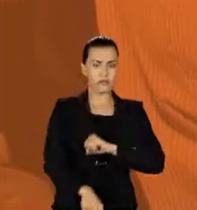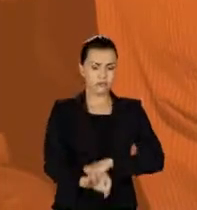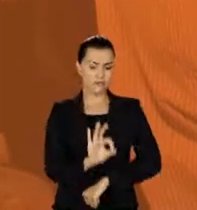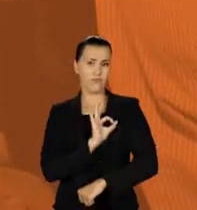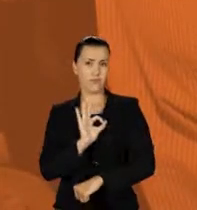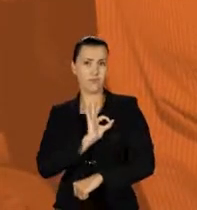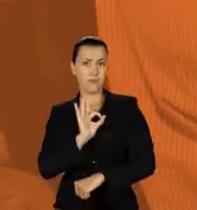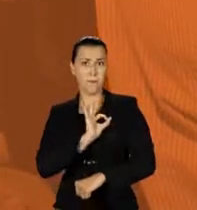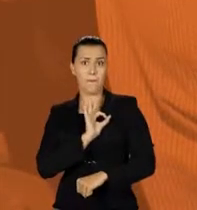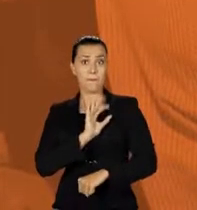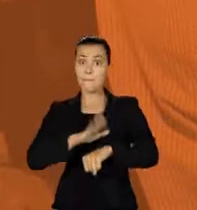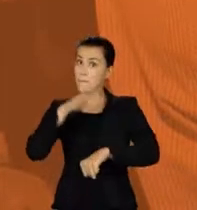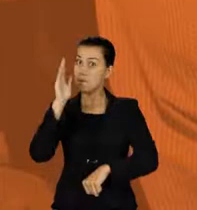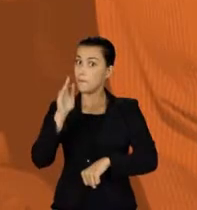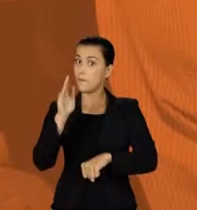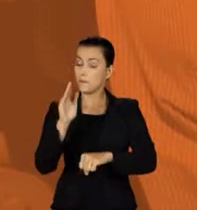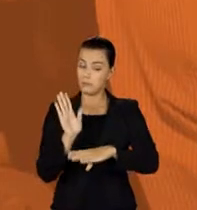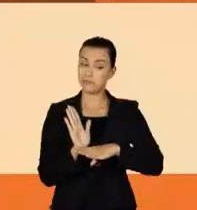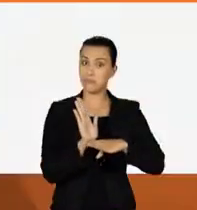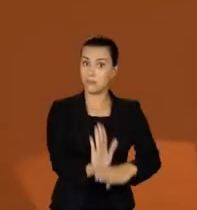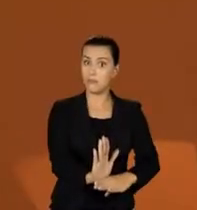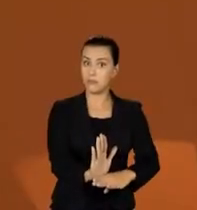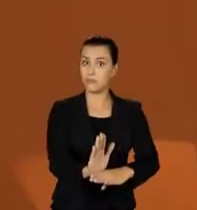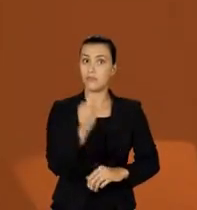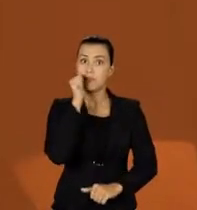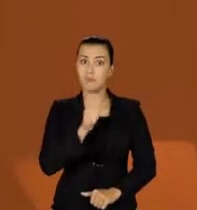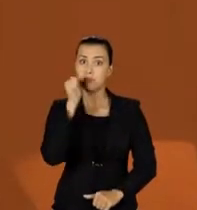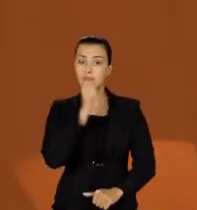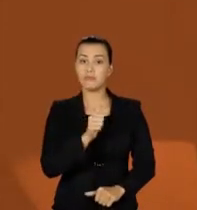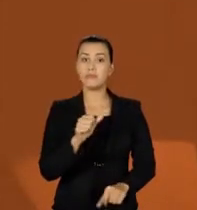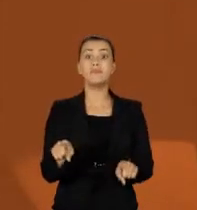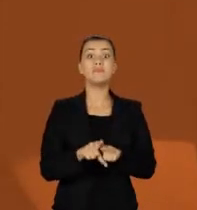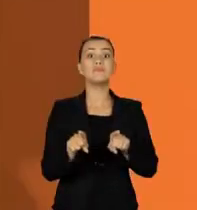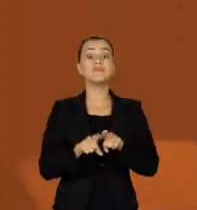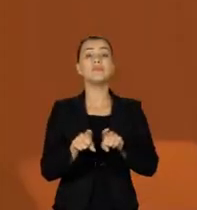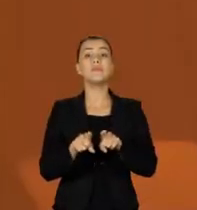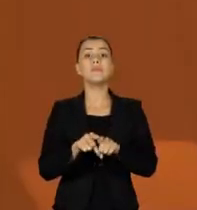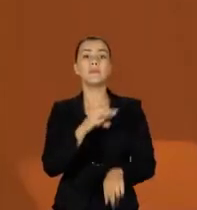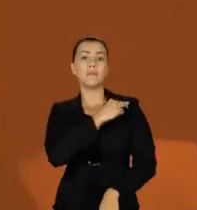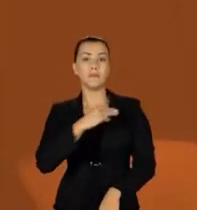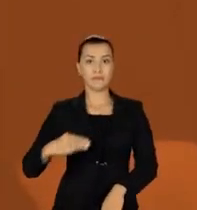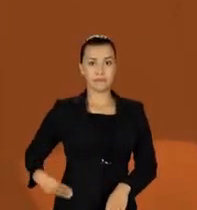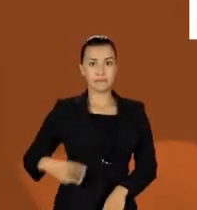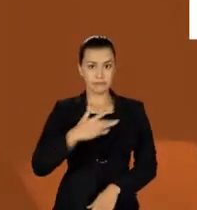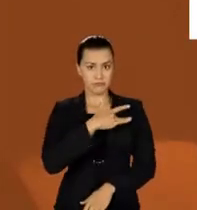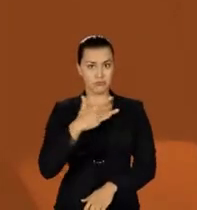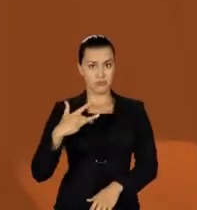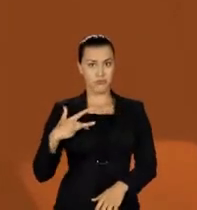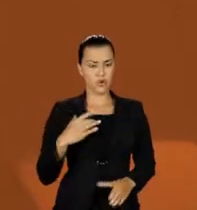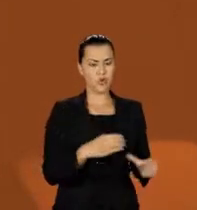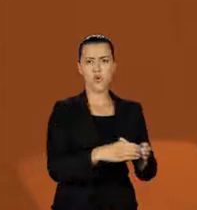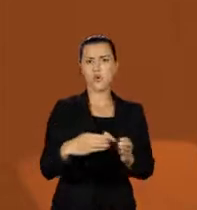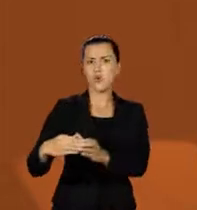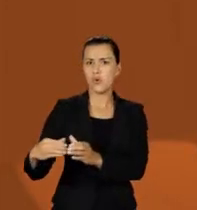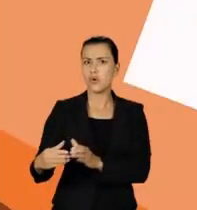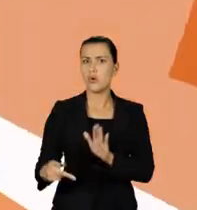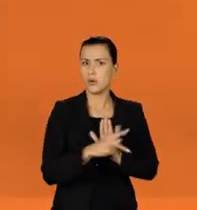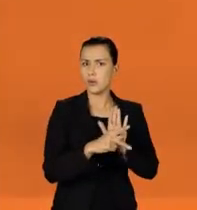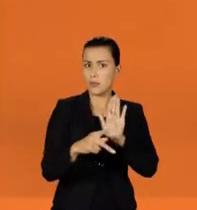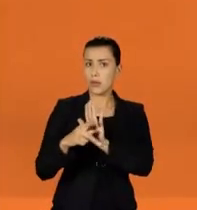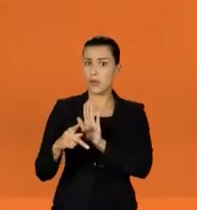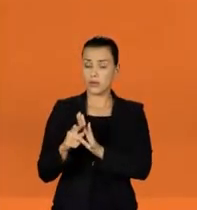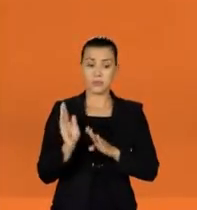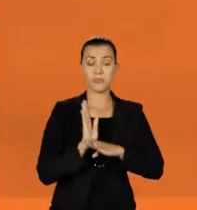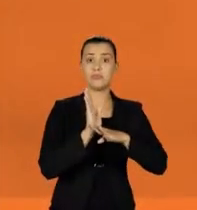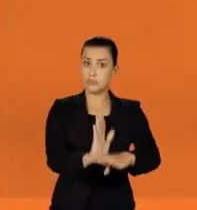delegacias especializadas. Também vou fazer um esforço junto ao Ministério da Saúde para que formem equipes de saúde